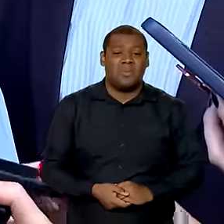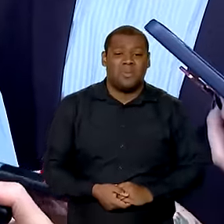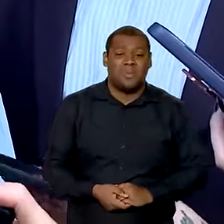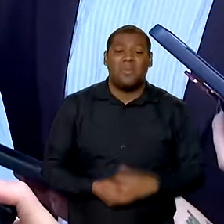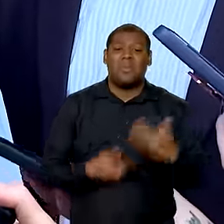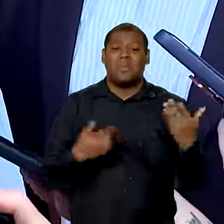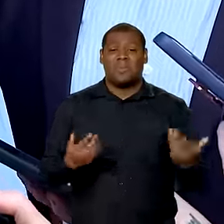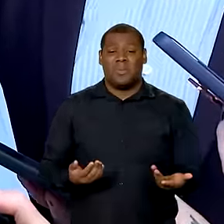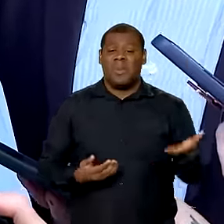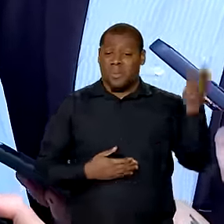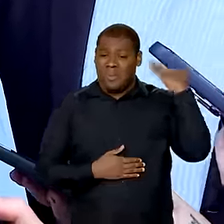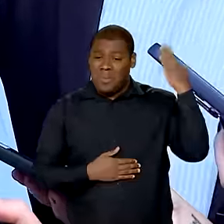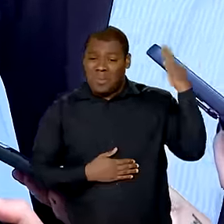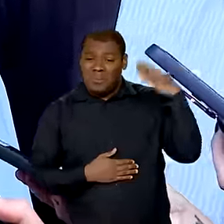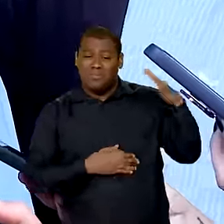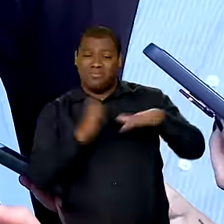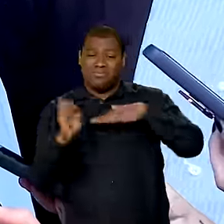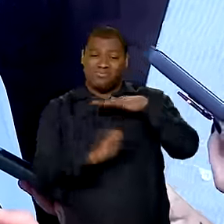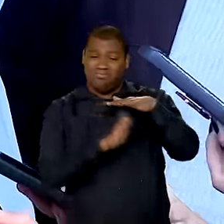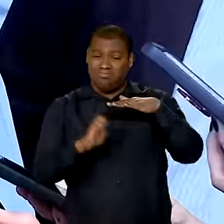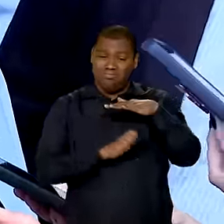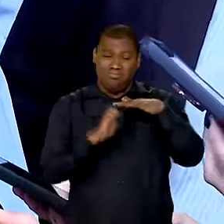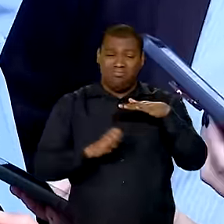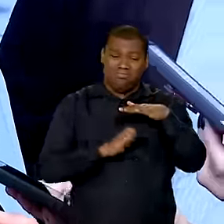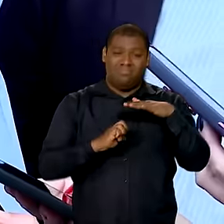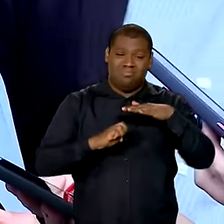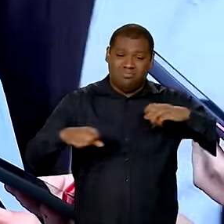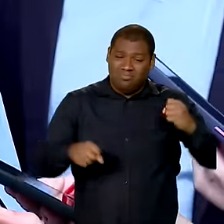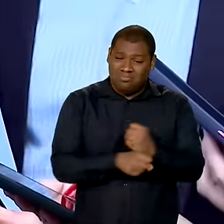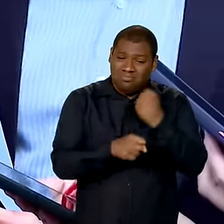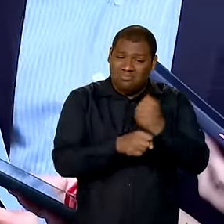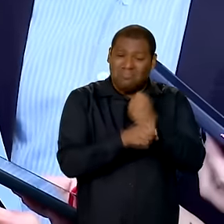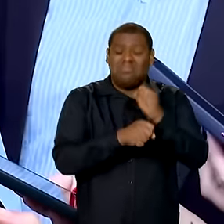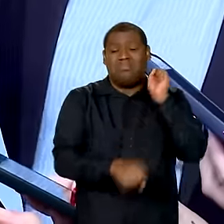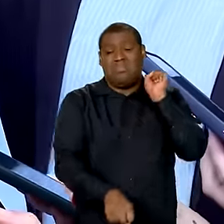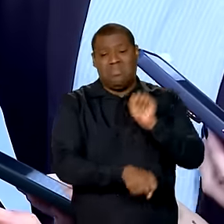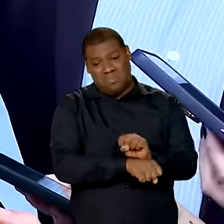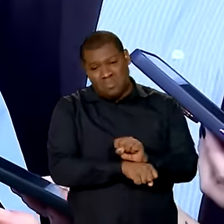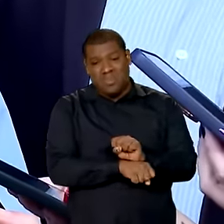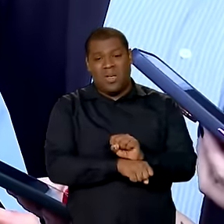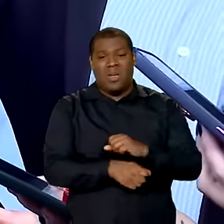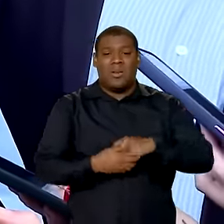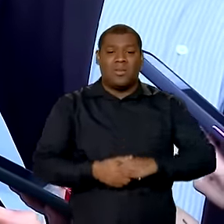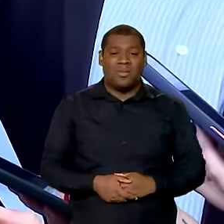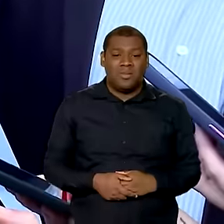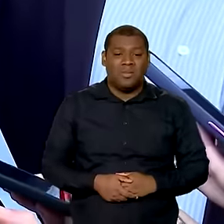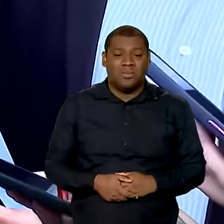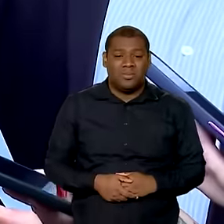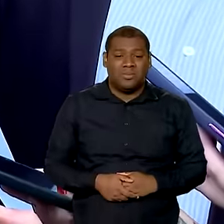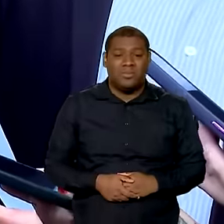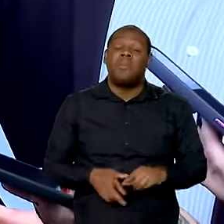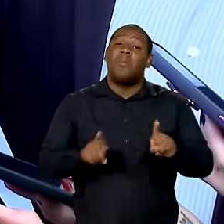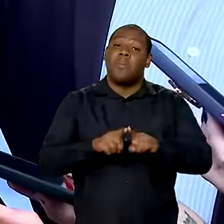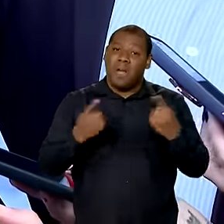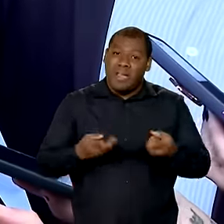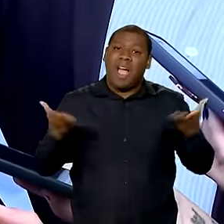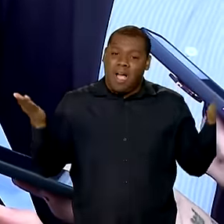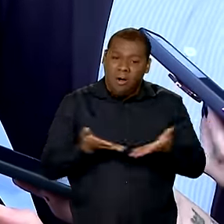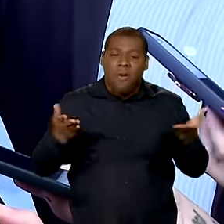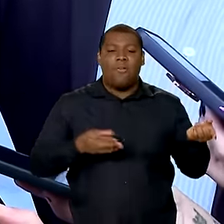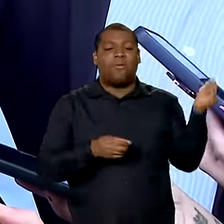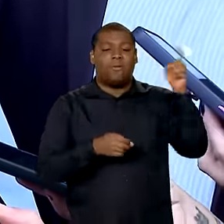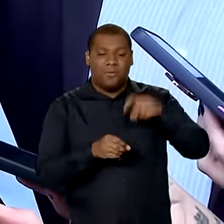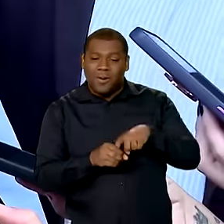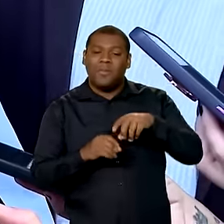pararam porque as empresas não conseguiram concluir as obras, mas todas estão sendo retomadas.